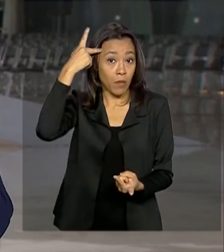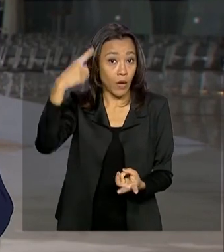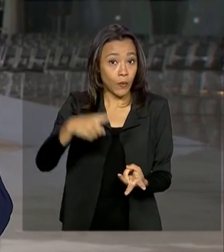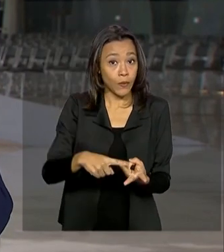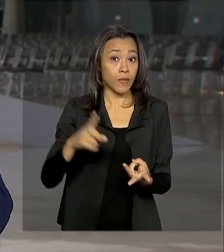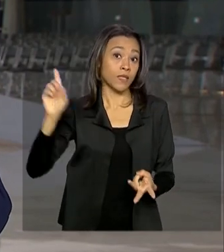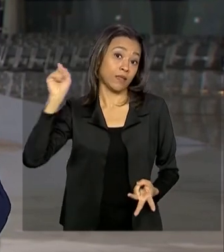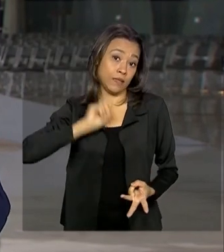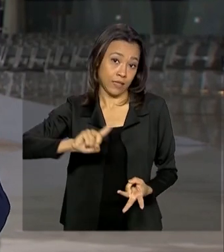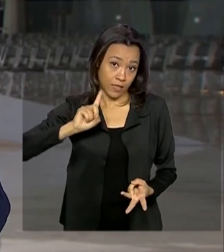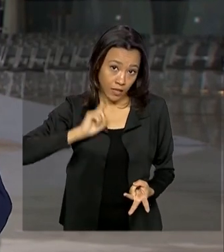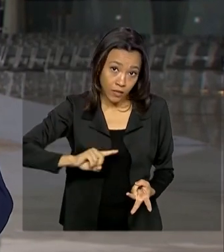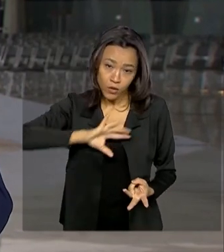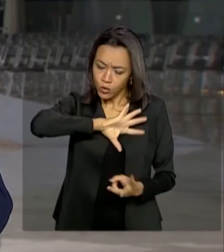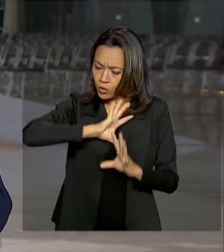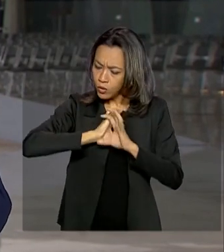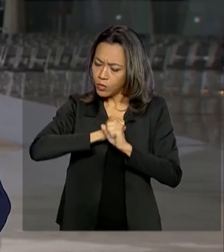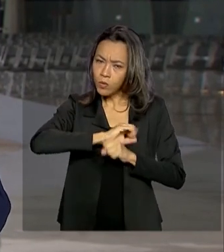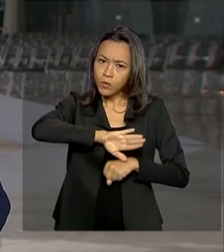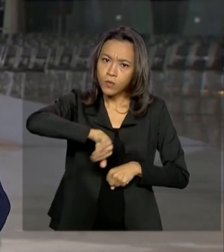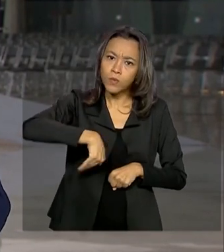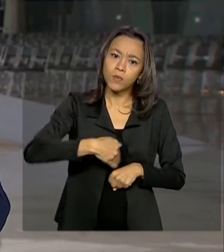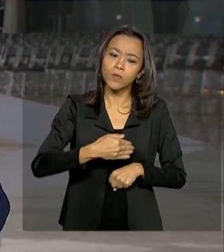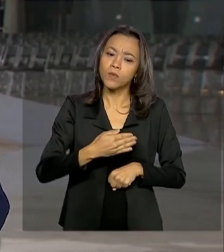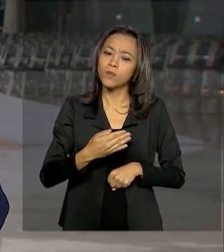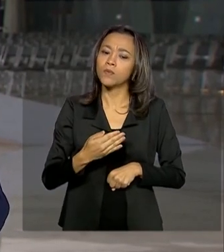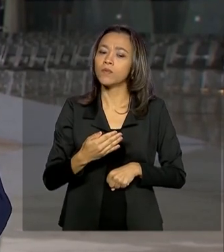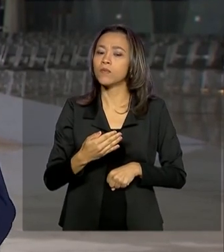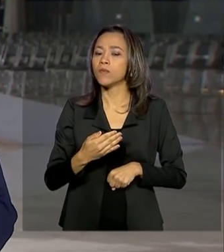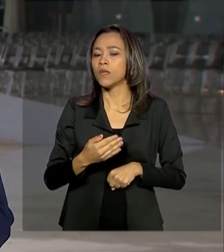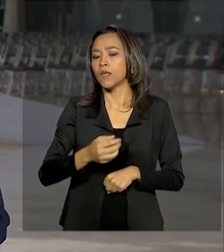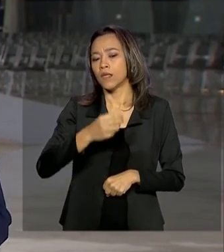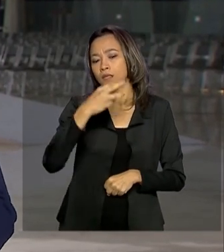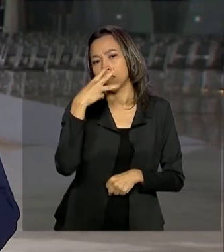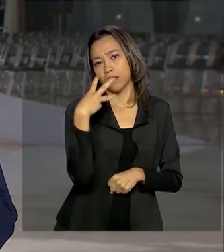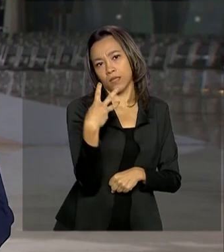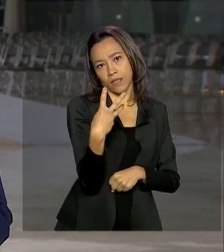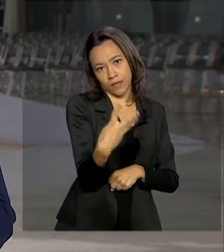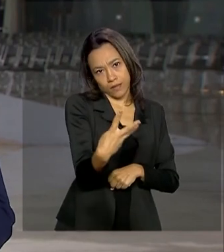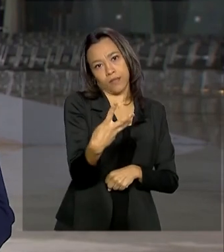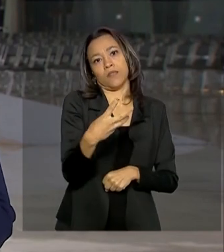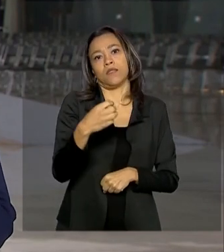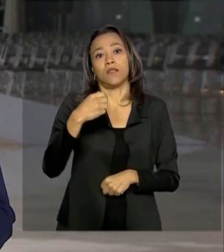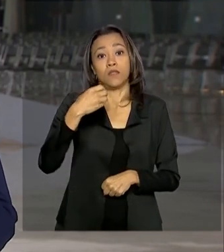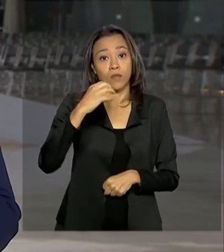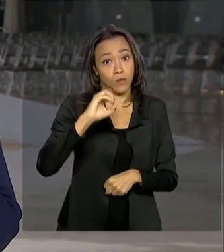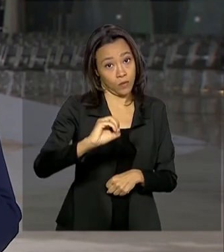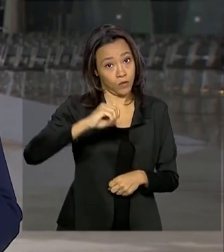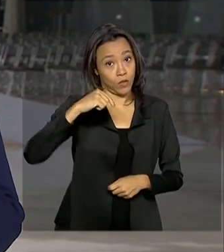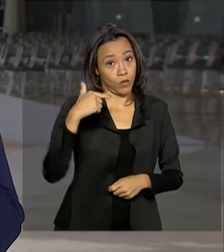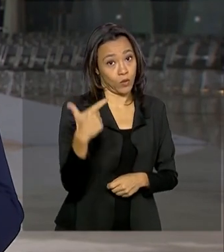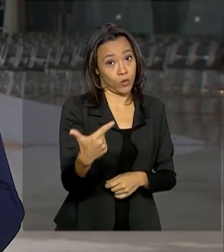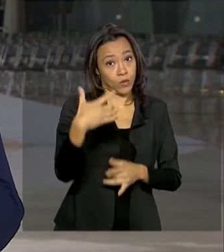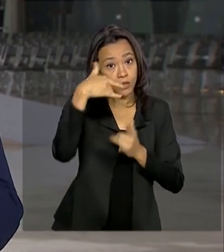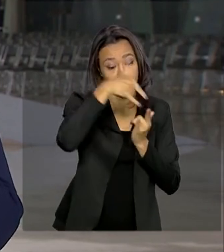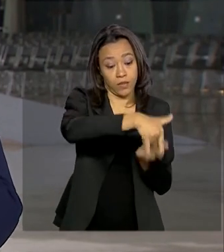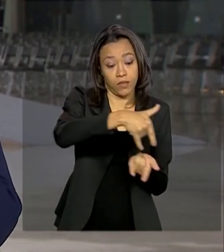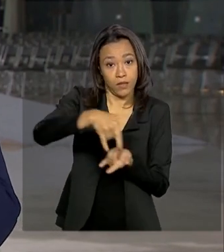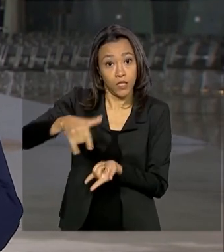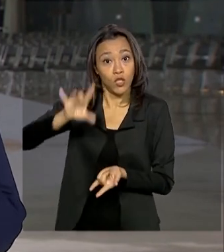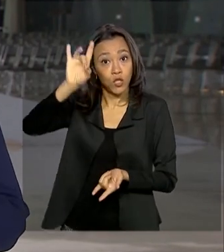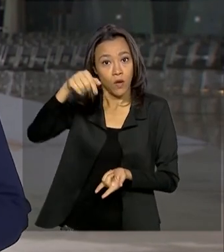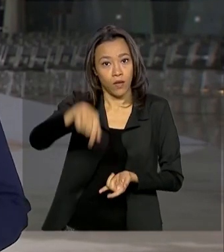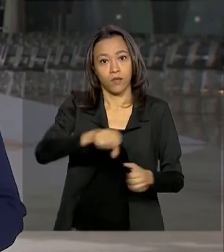Minas Gerais. Ao todo, são mais 302 leitos disponíveis para o país só nessa semana.